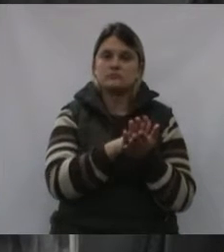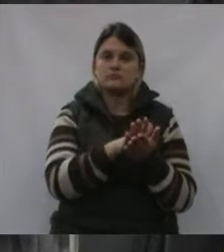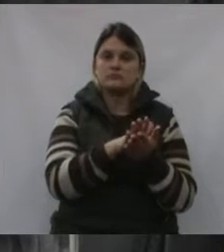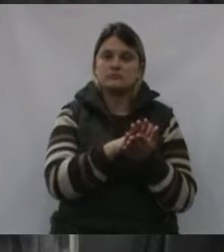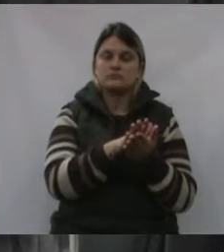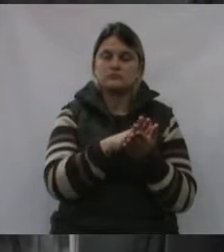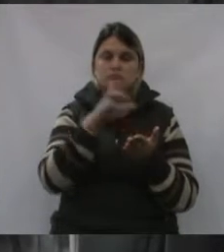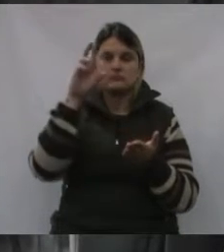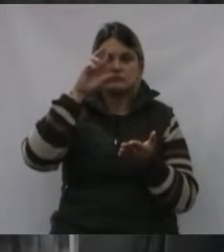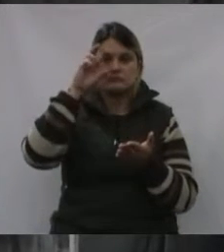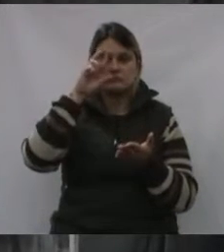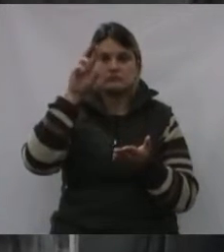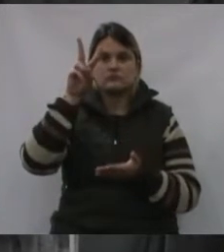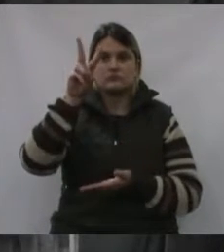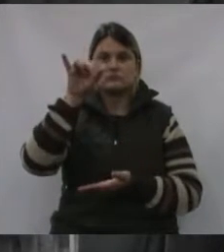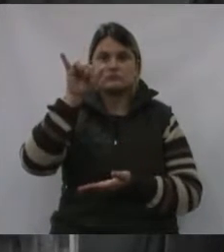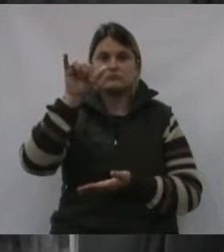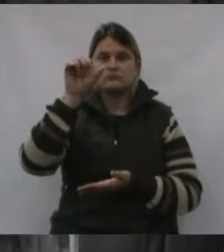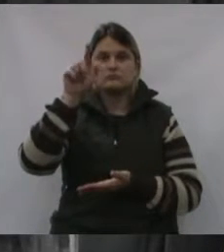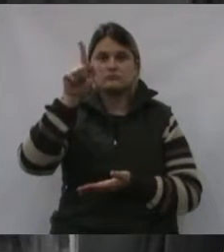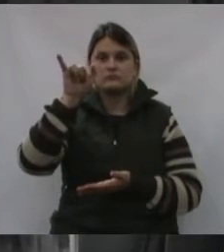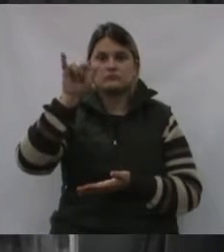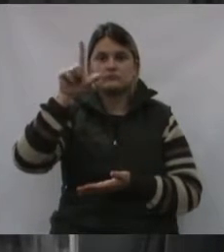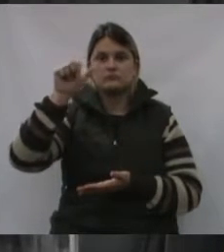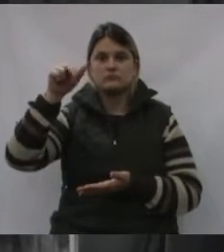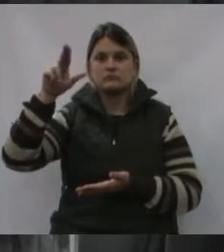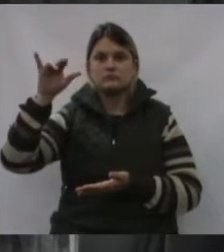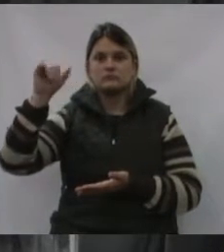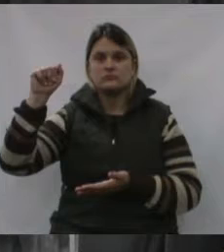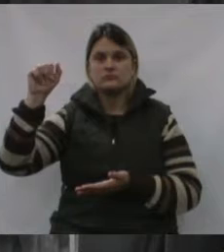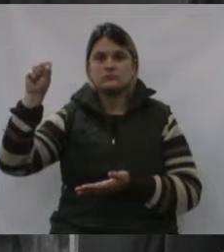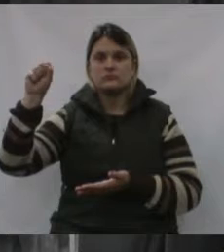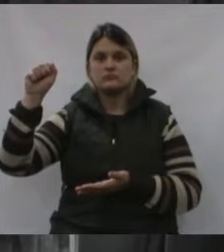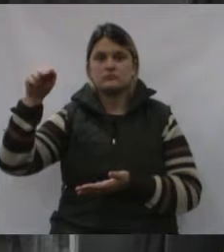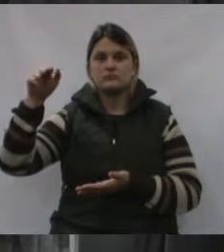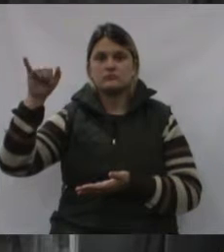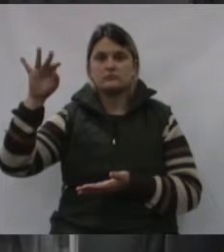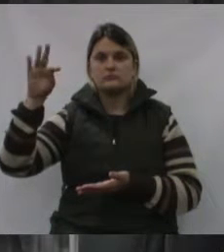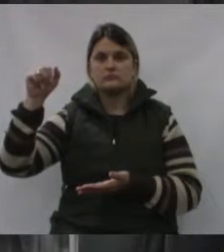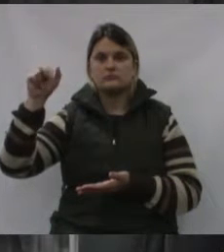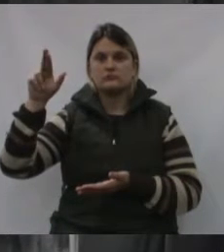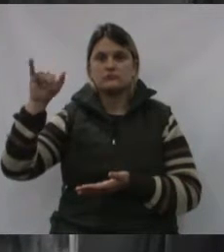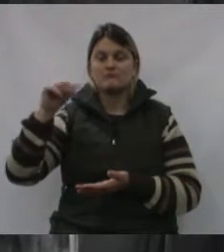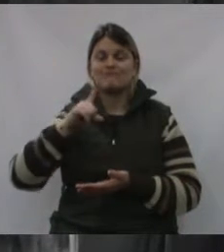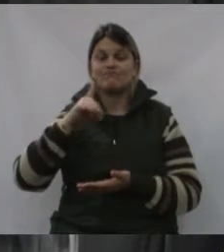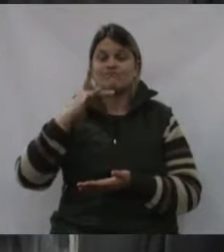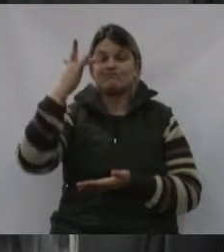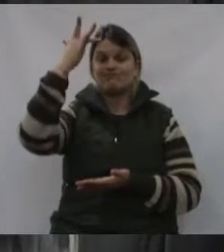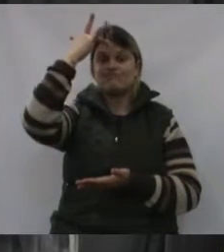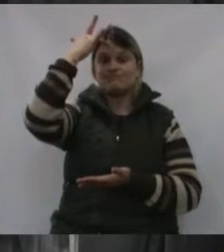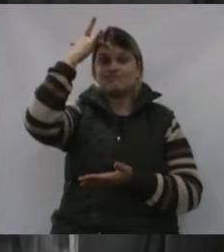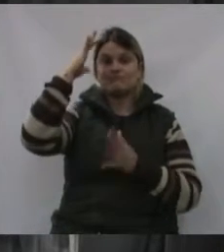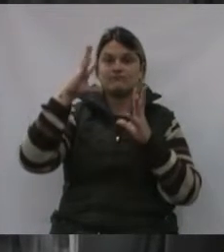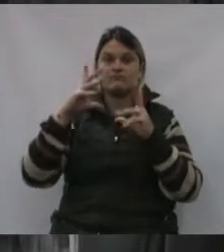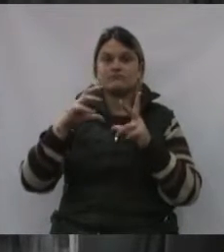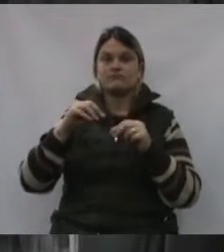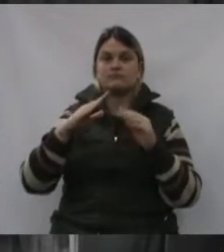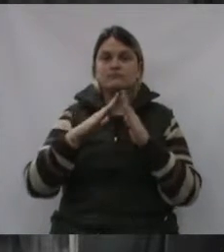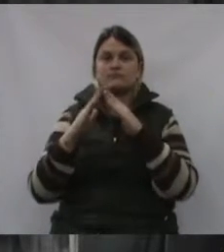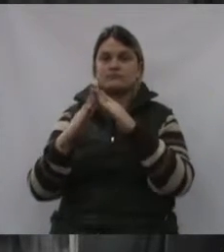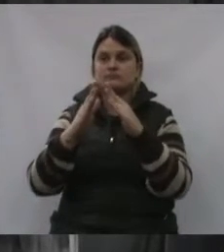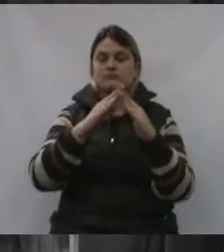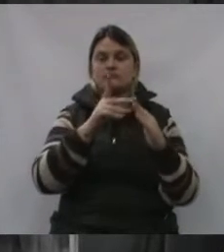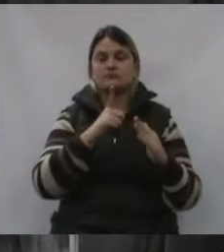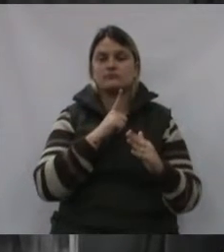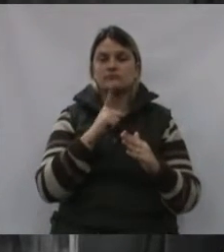vigilância sanitária. Então, na verdade, é uma indignação que todos os moradores estão tendo